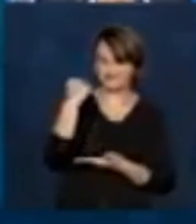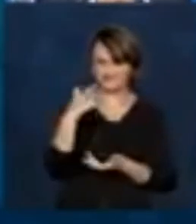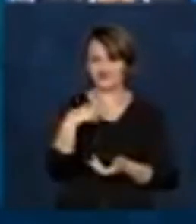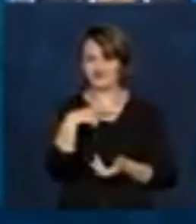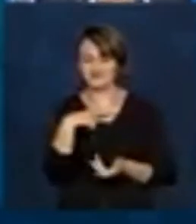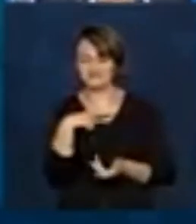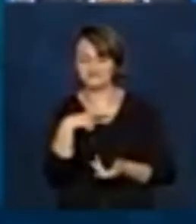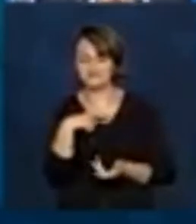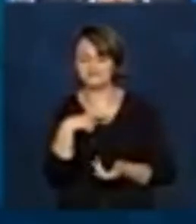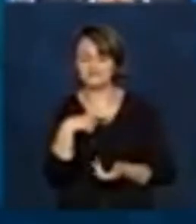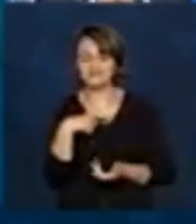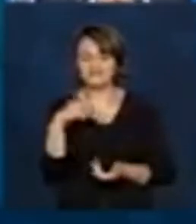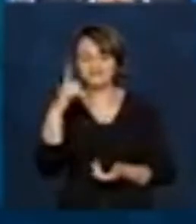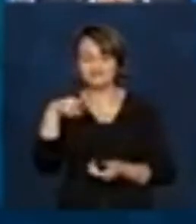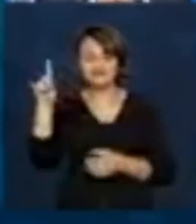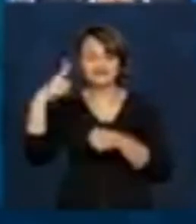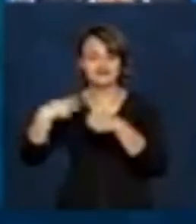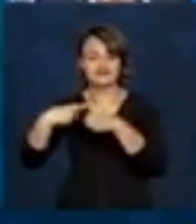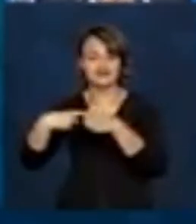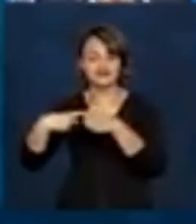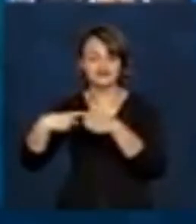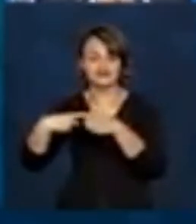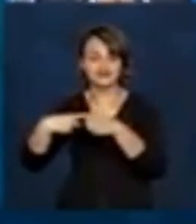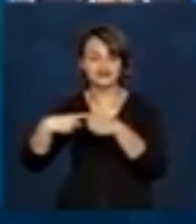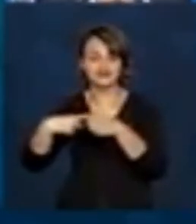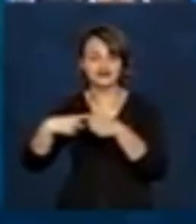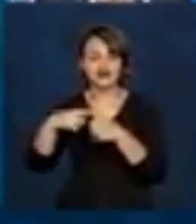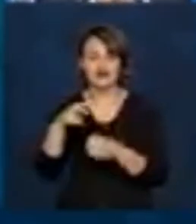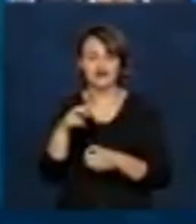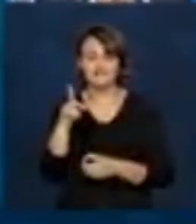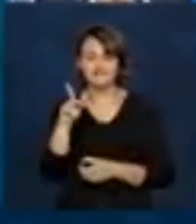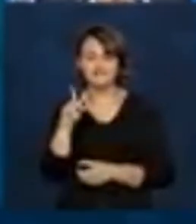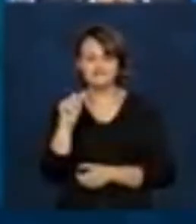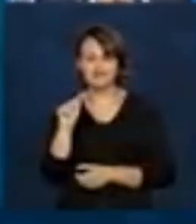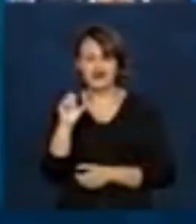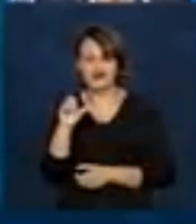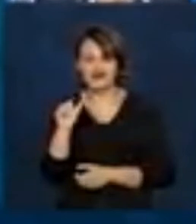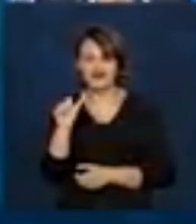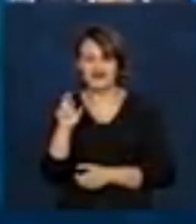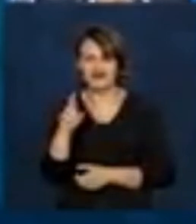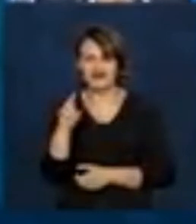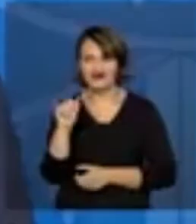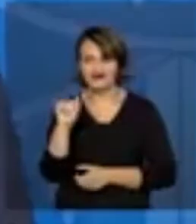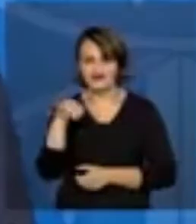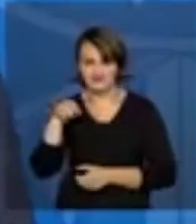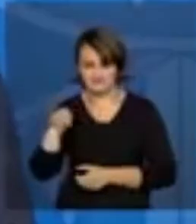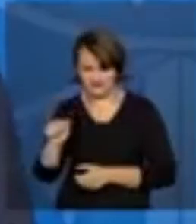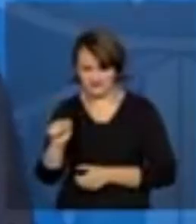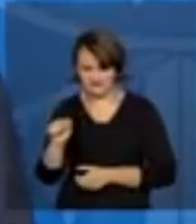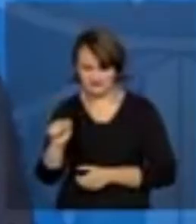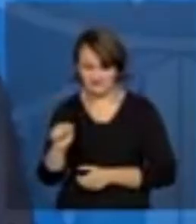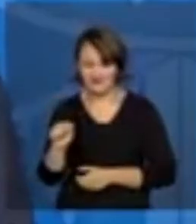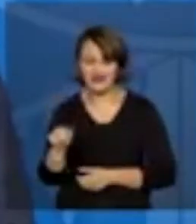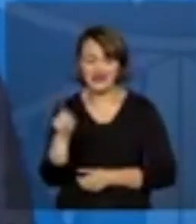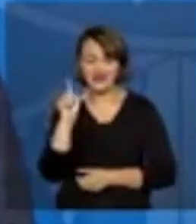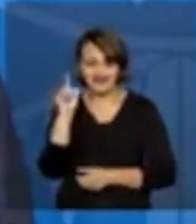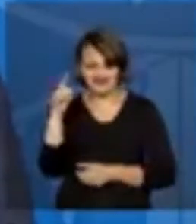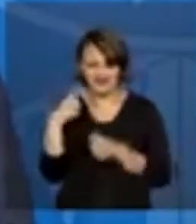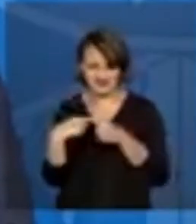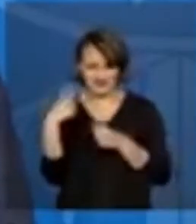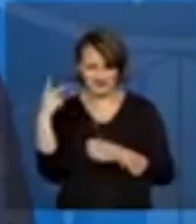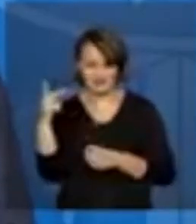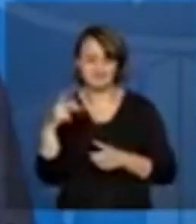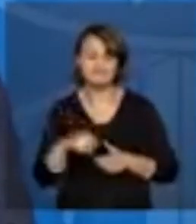em Pacaraima, em Roraima, na Operação Acolhida, e em Pacaraima,